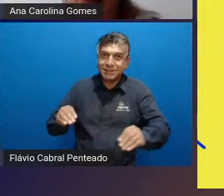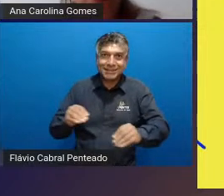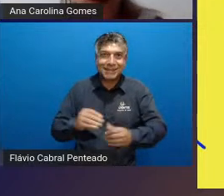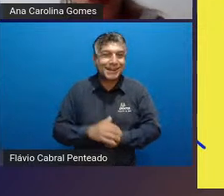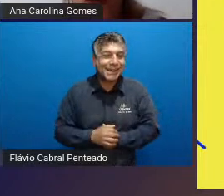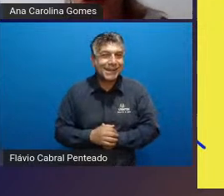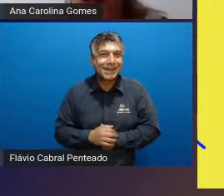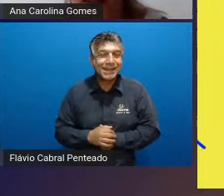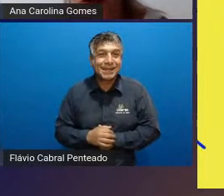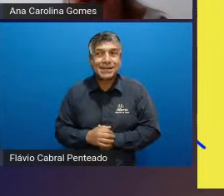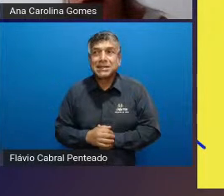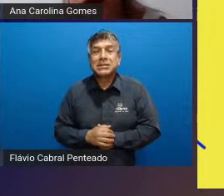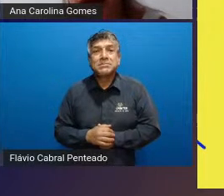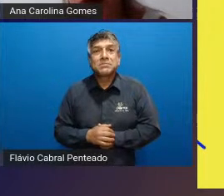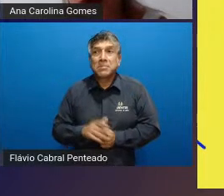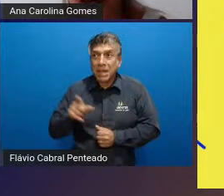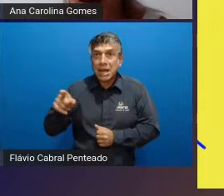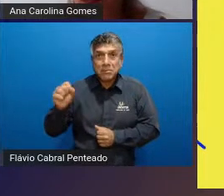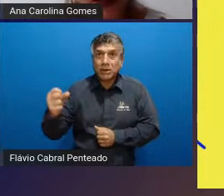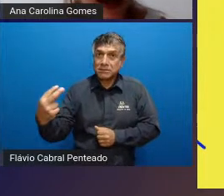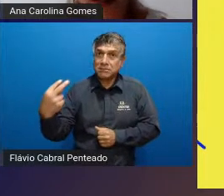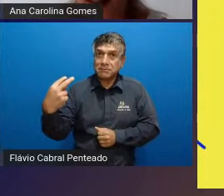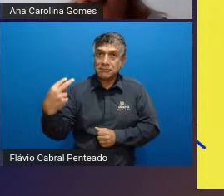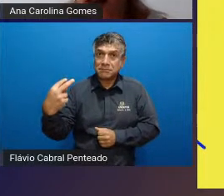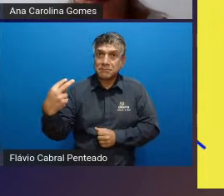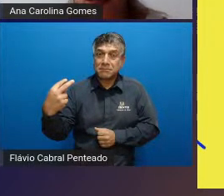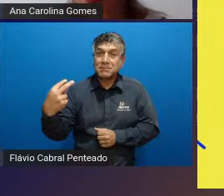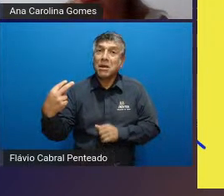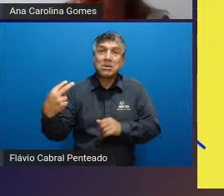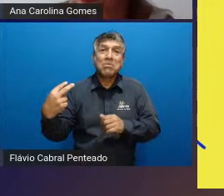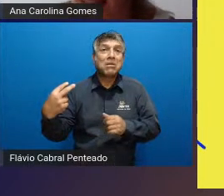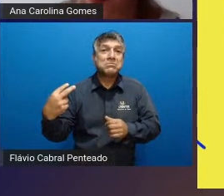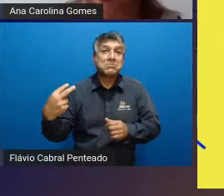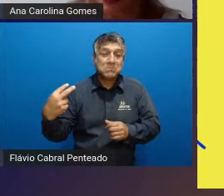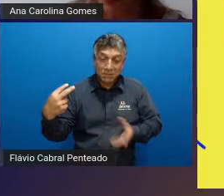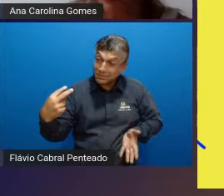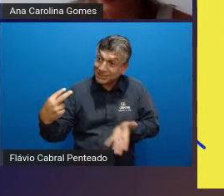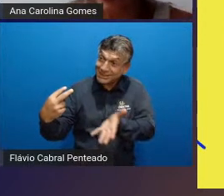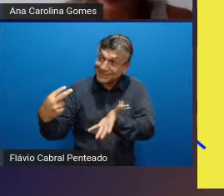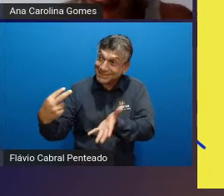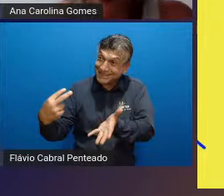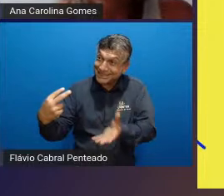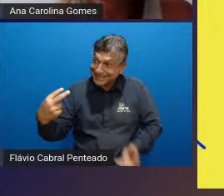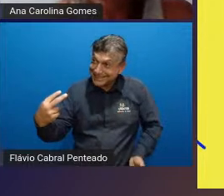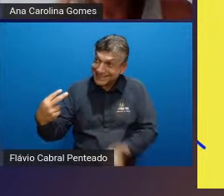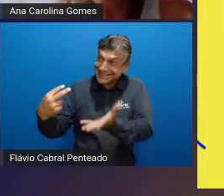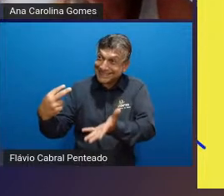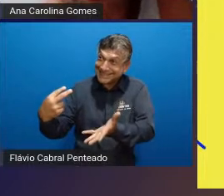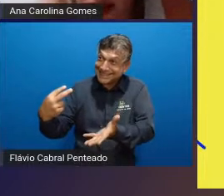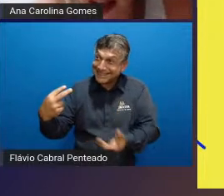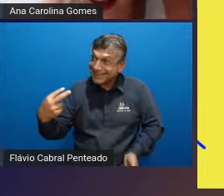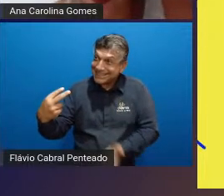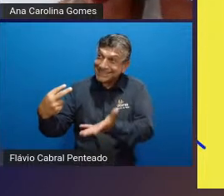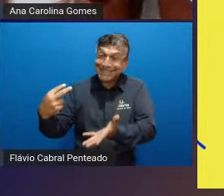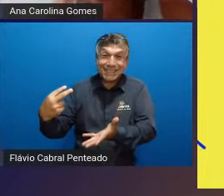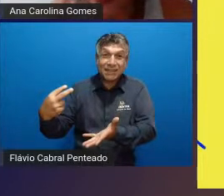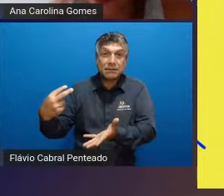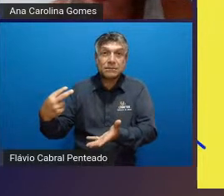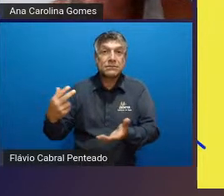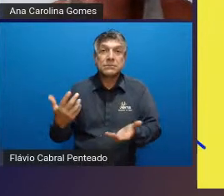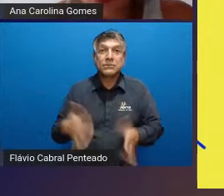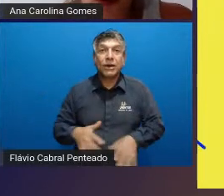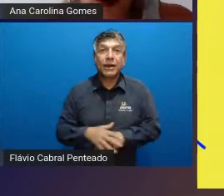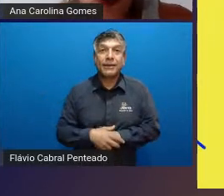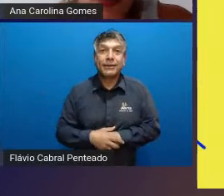ela pode estar te vendo naquele momento e ela não quer fazer aquilo lá e você não vai tenta e dá a bola pra ela tenta tá vai agora você agora